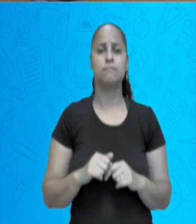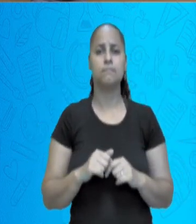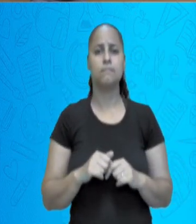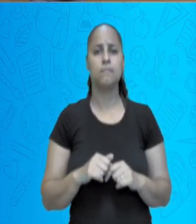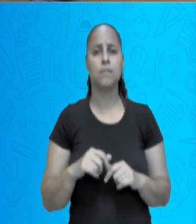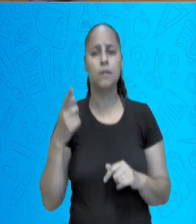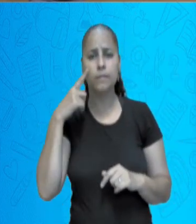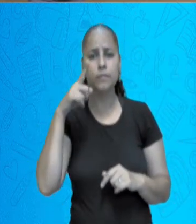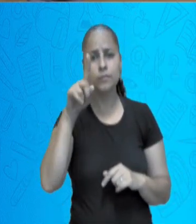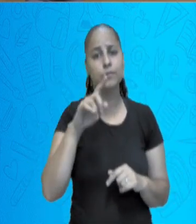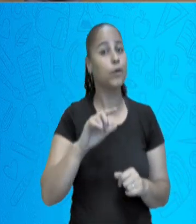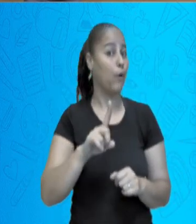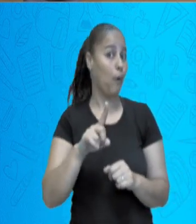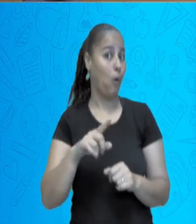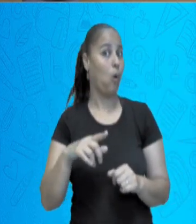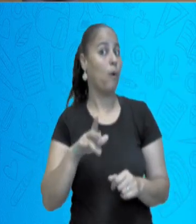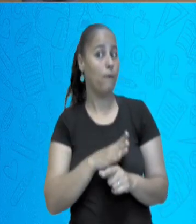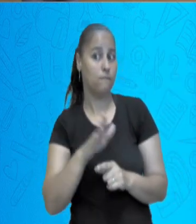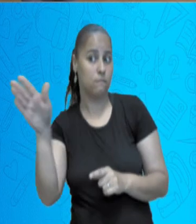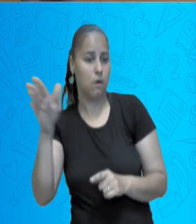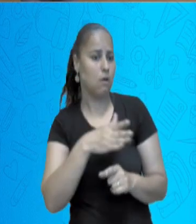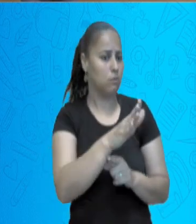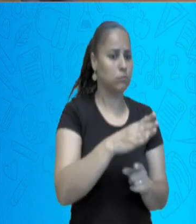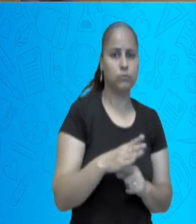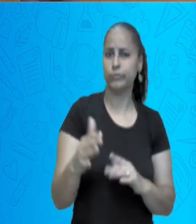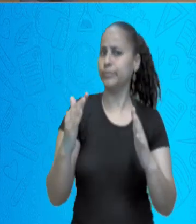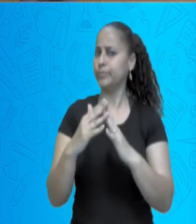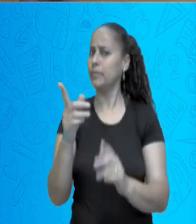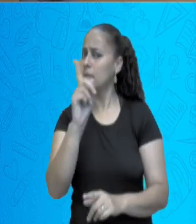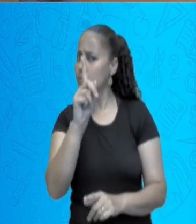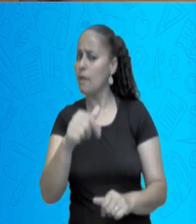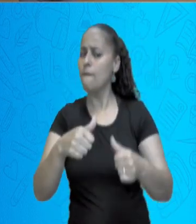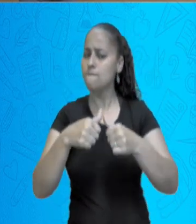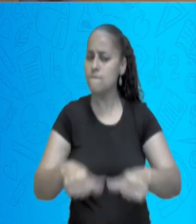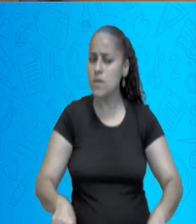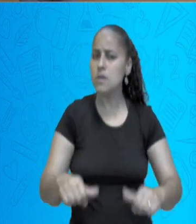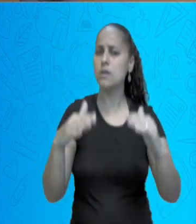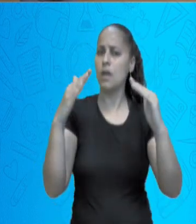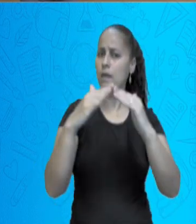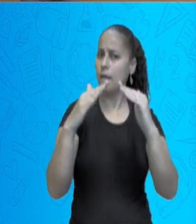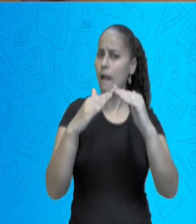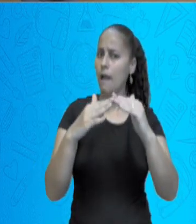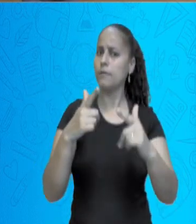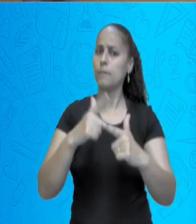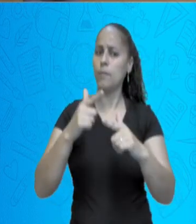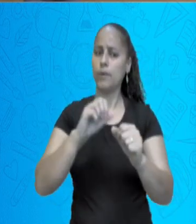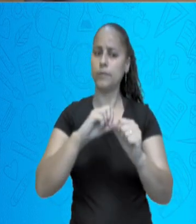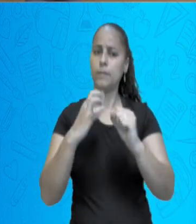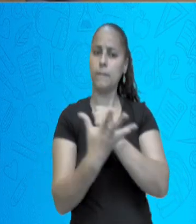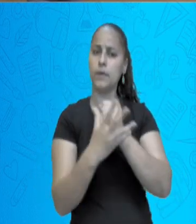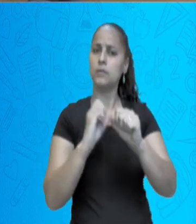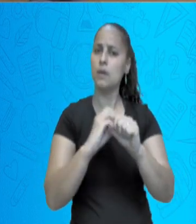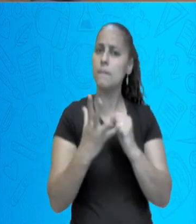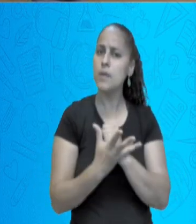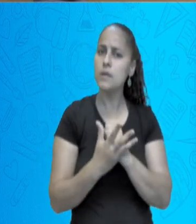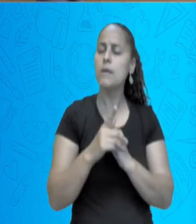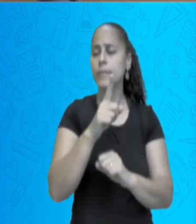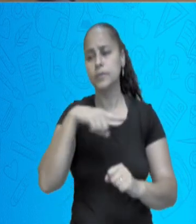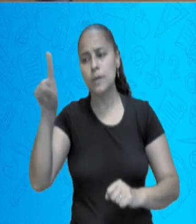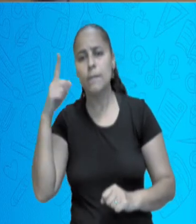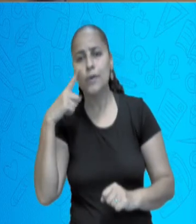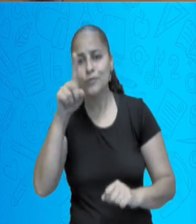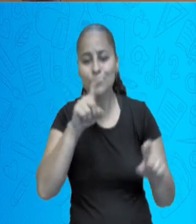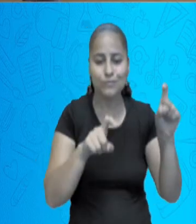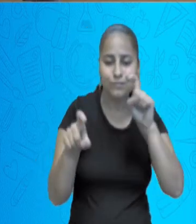Mas pela pandemia nós não podemos ficar saindo nem transitando daqui para ali, mas graças às tecnologias nós podemos